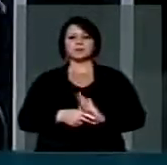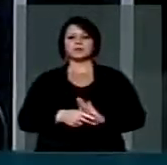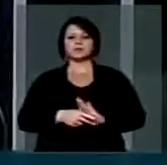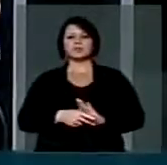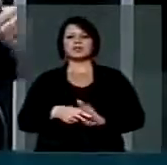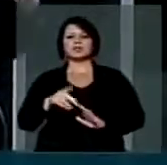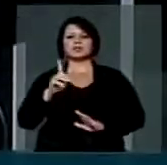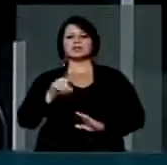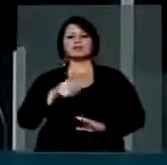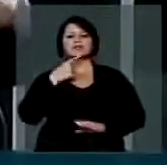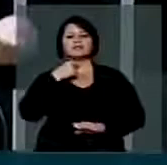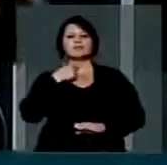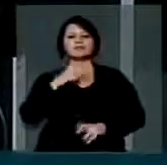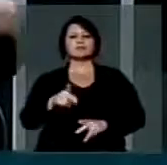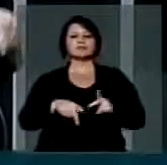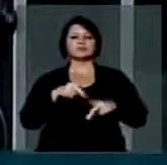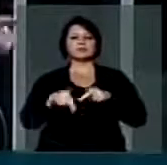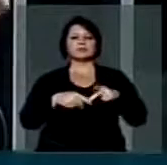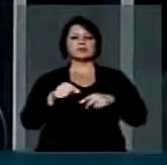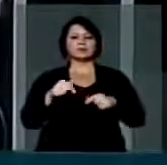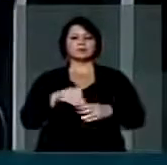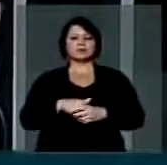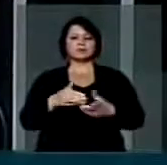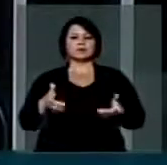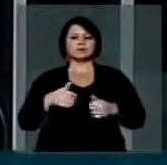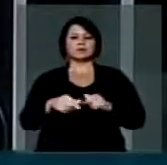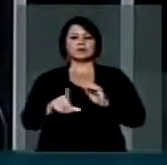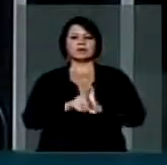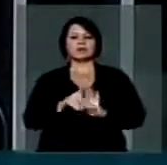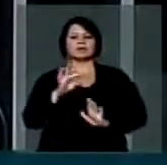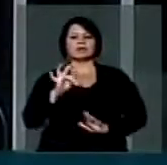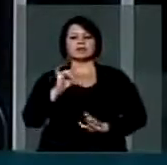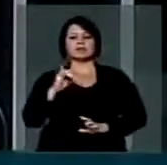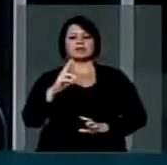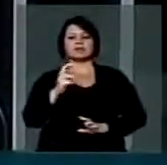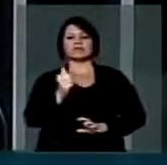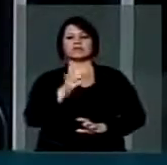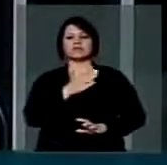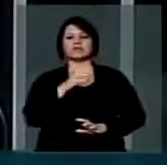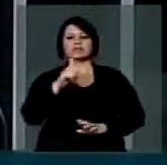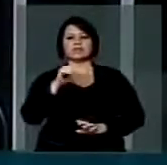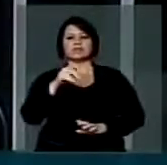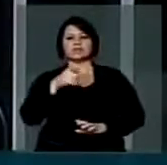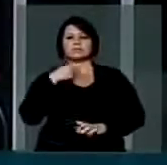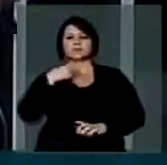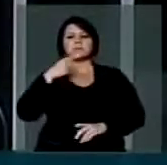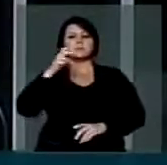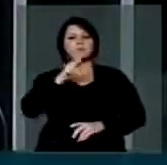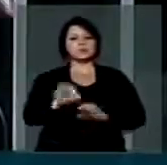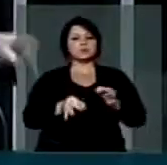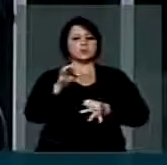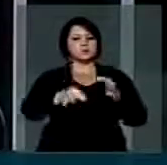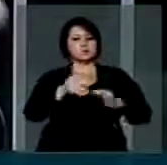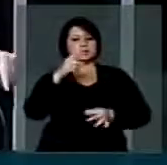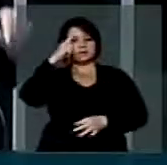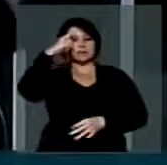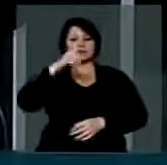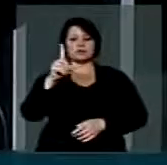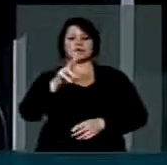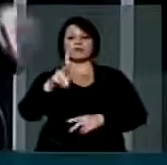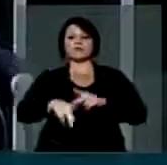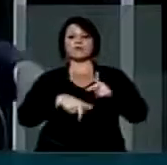iniciativa popular, que esta casa votou, inclusive, a lei do ficha limpa, que não é do juiz que se apresentou como autor, é do povo